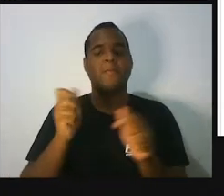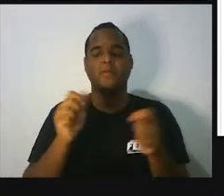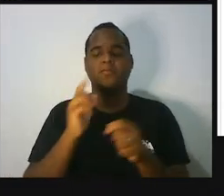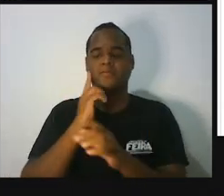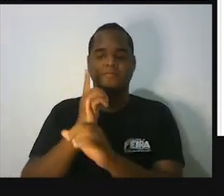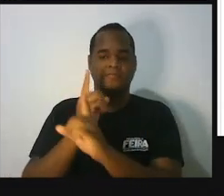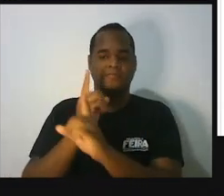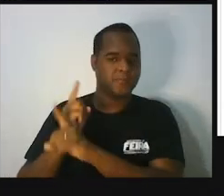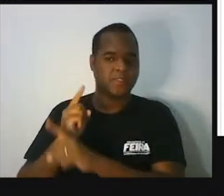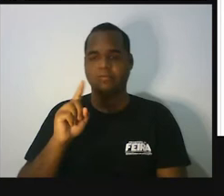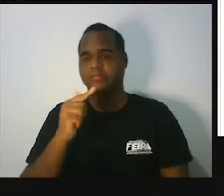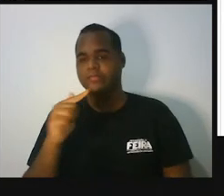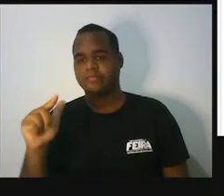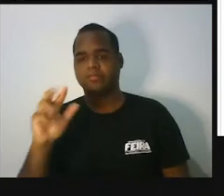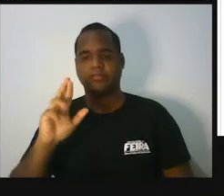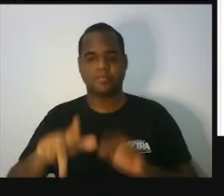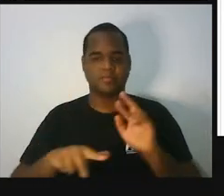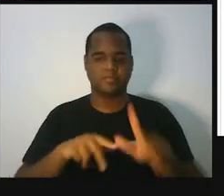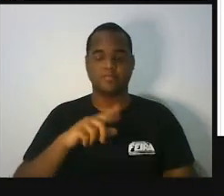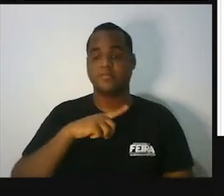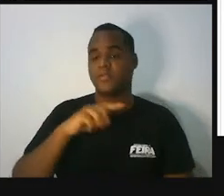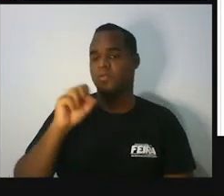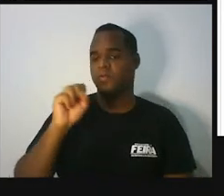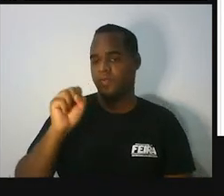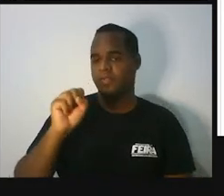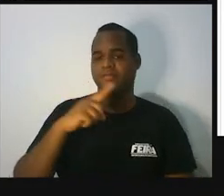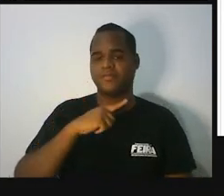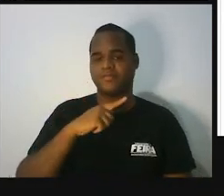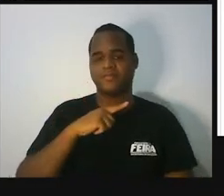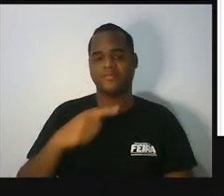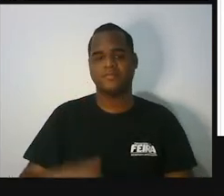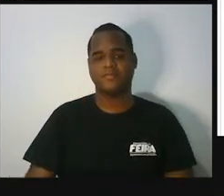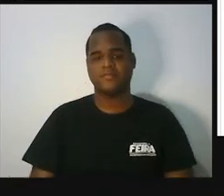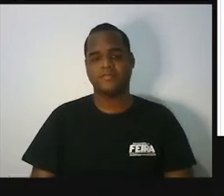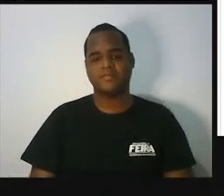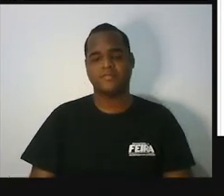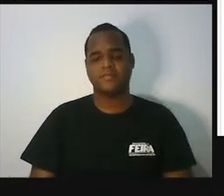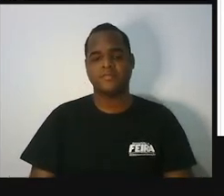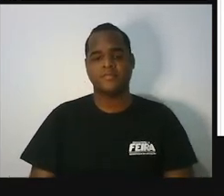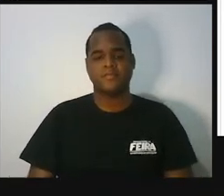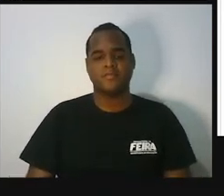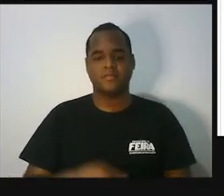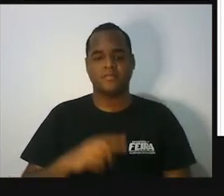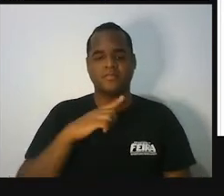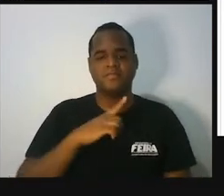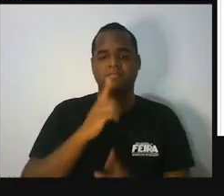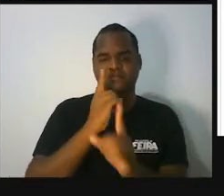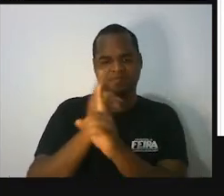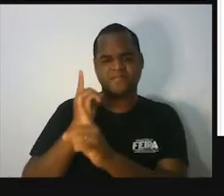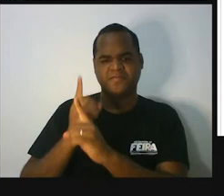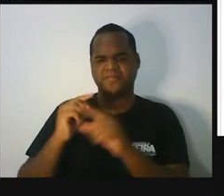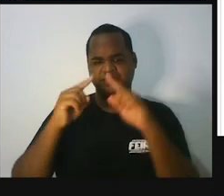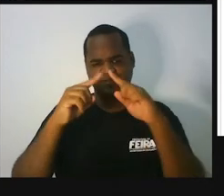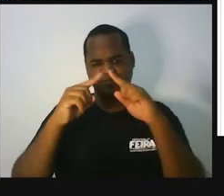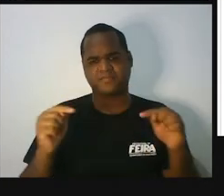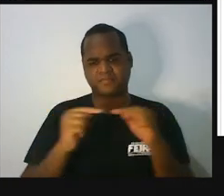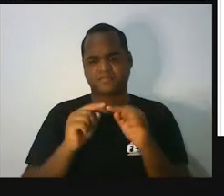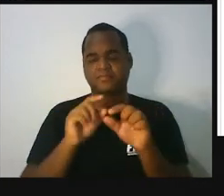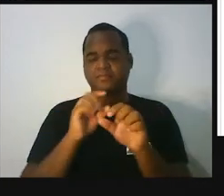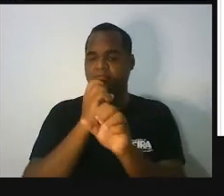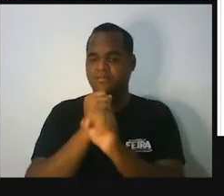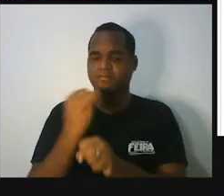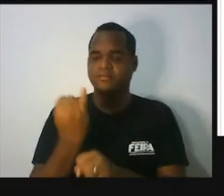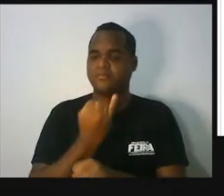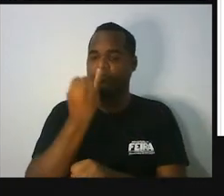encontra que não. Esse aqui mede 8, tá bom? Bom, esse triângulo tem uma característica interessante. Ele